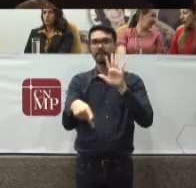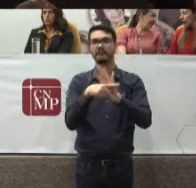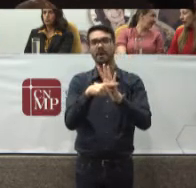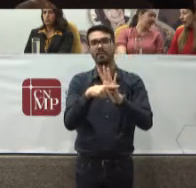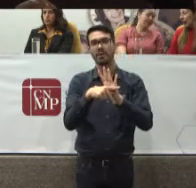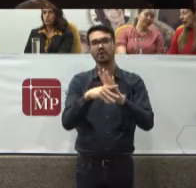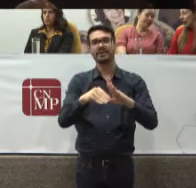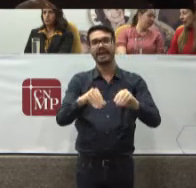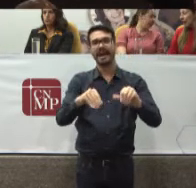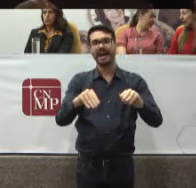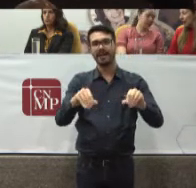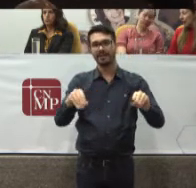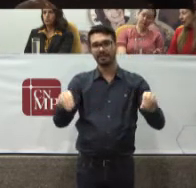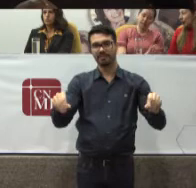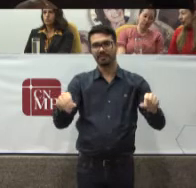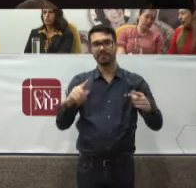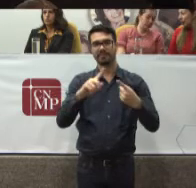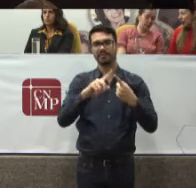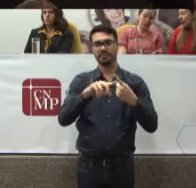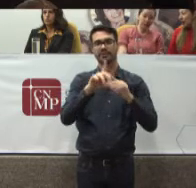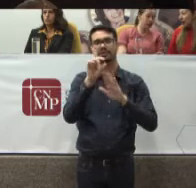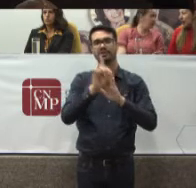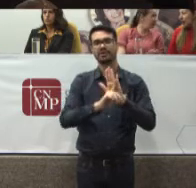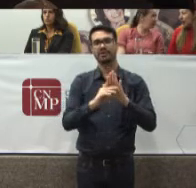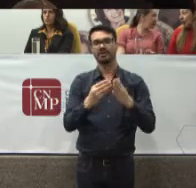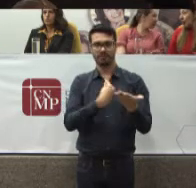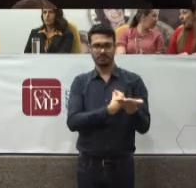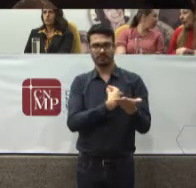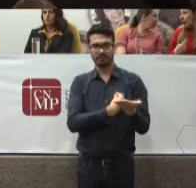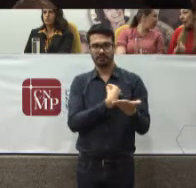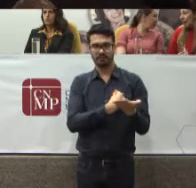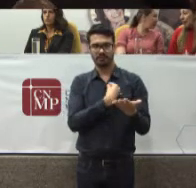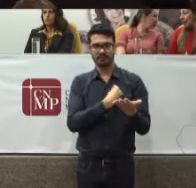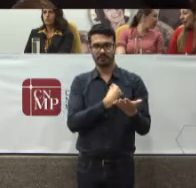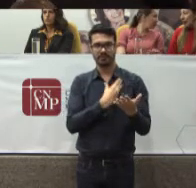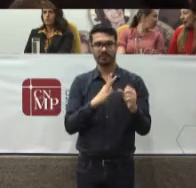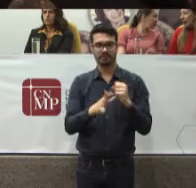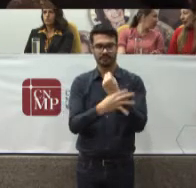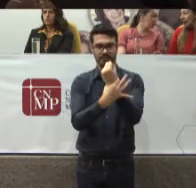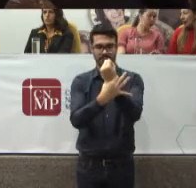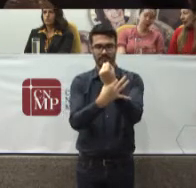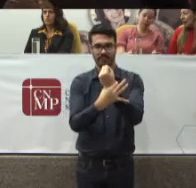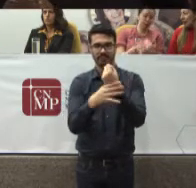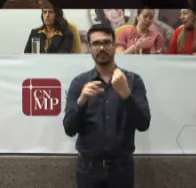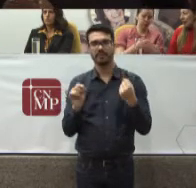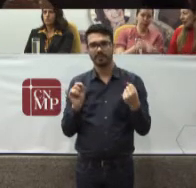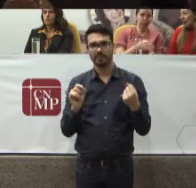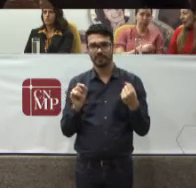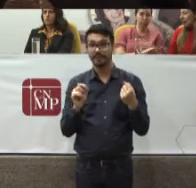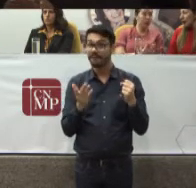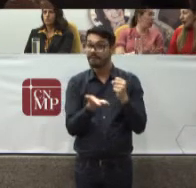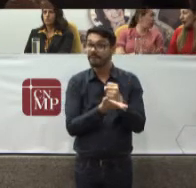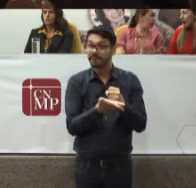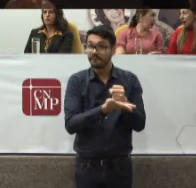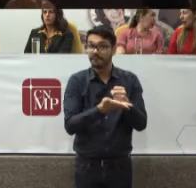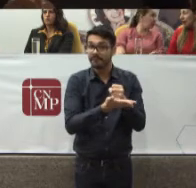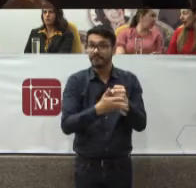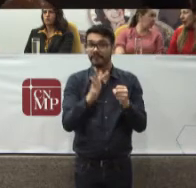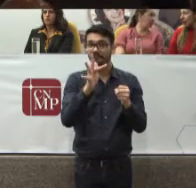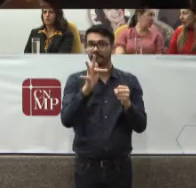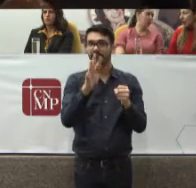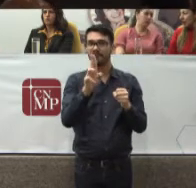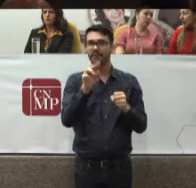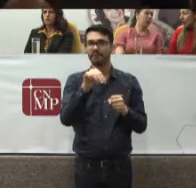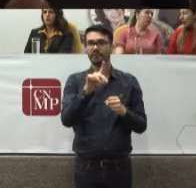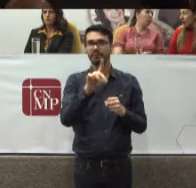direito A vida Aqui Estabelecido Como garantia Fundamental No artigo